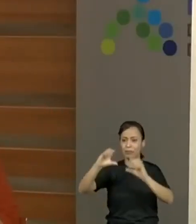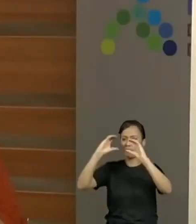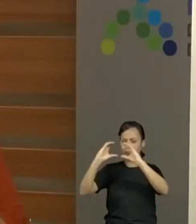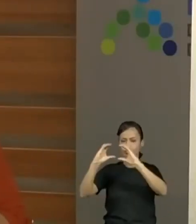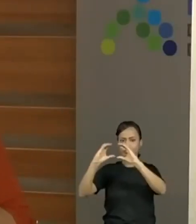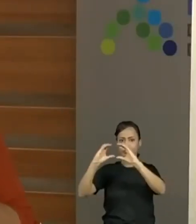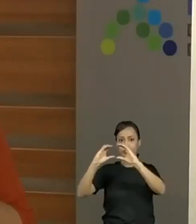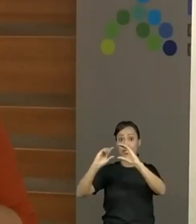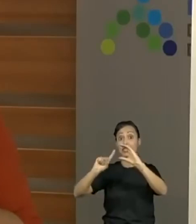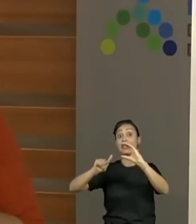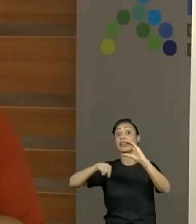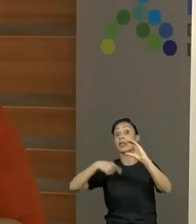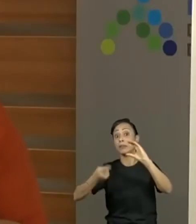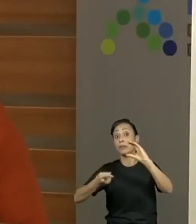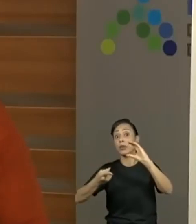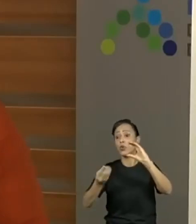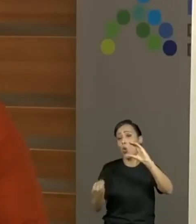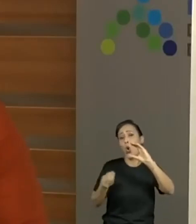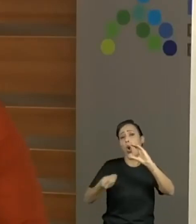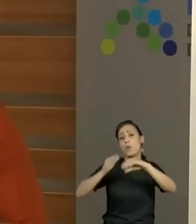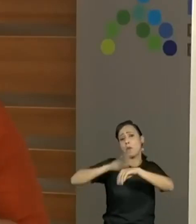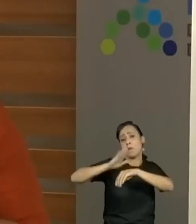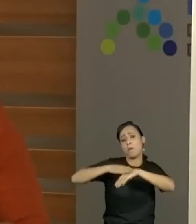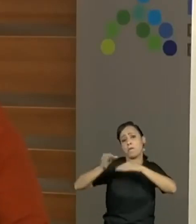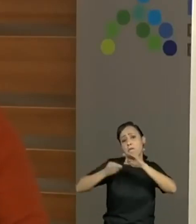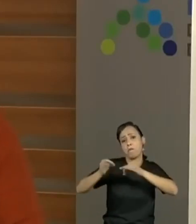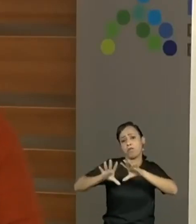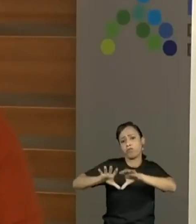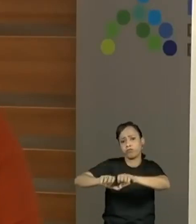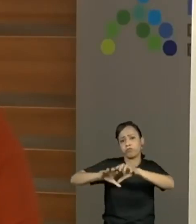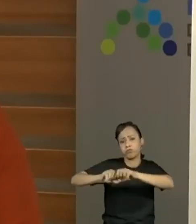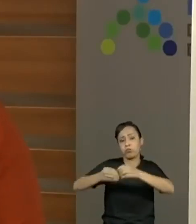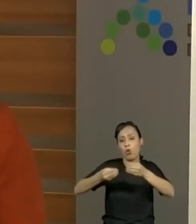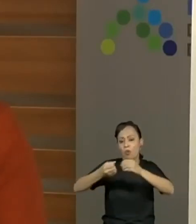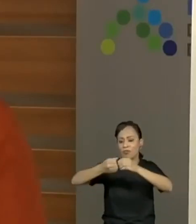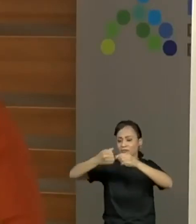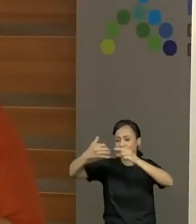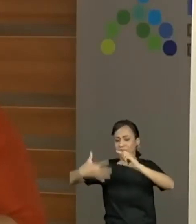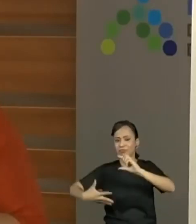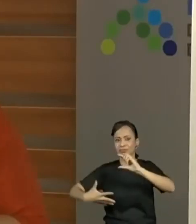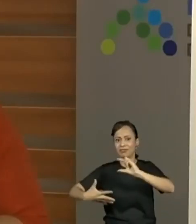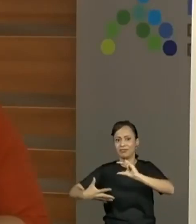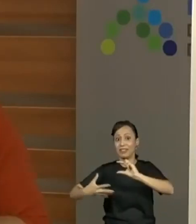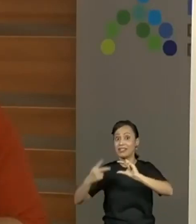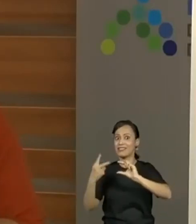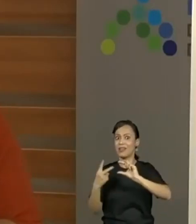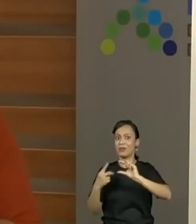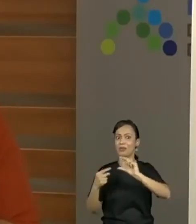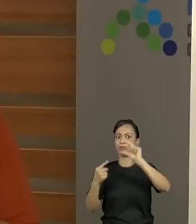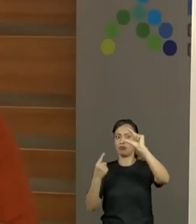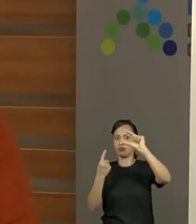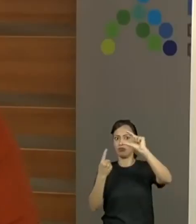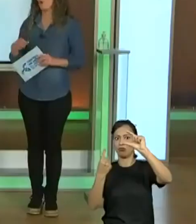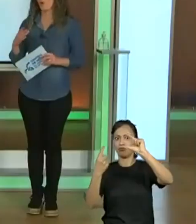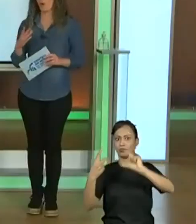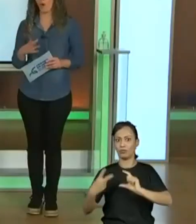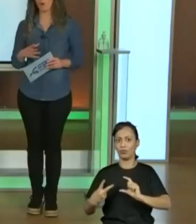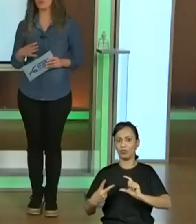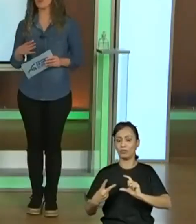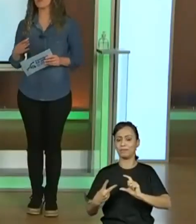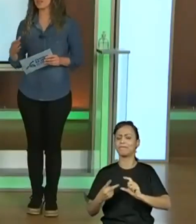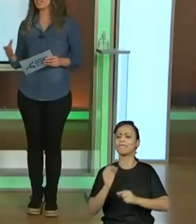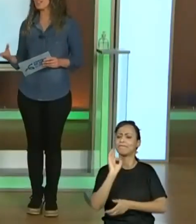A primeira parte, ela traz ali organizadinho, né? A nossa lista de ingredientes. E na segunda parte... A gente tem